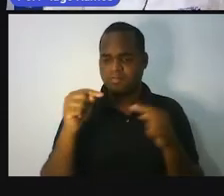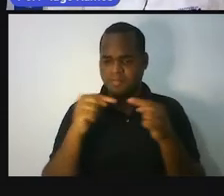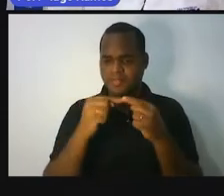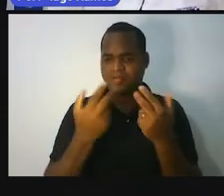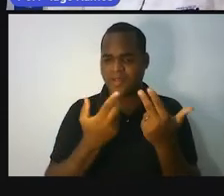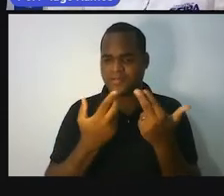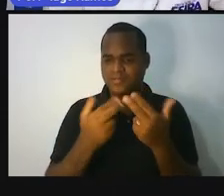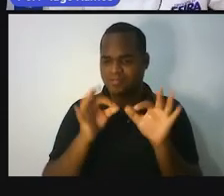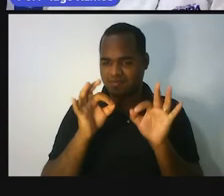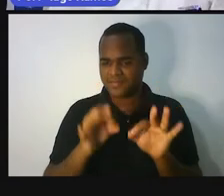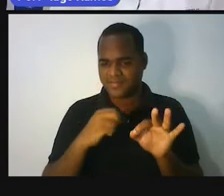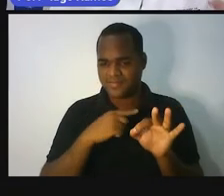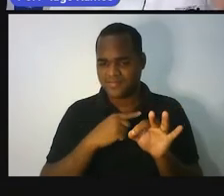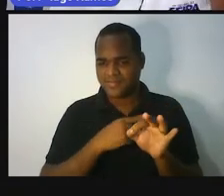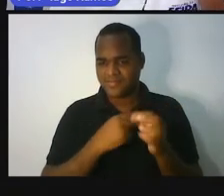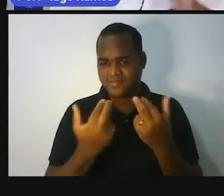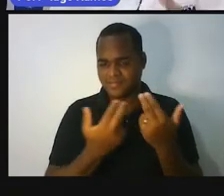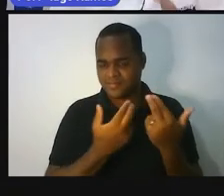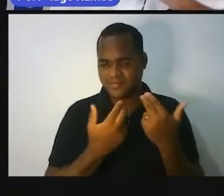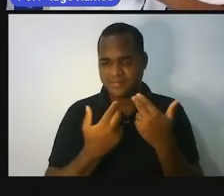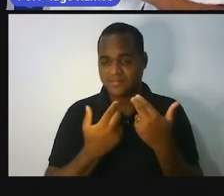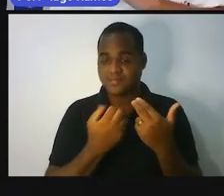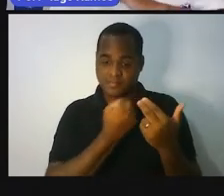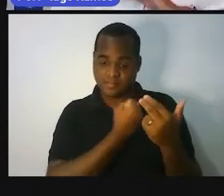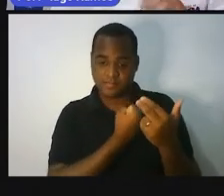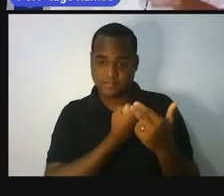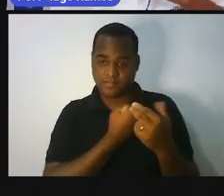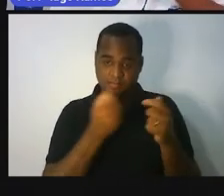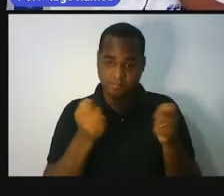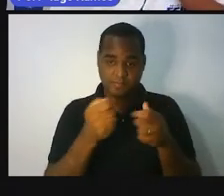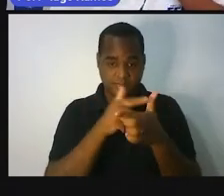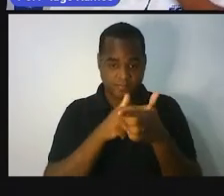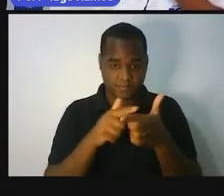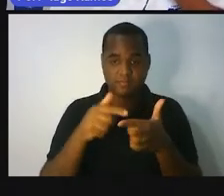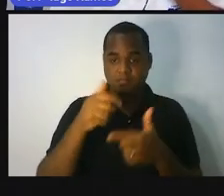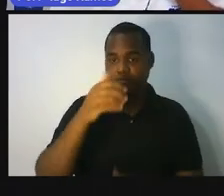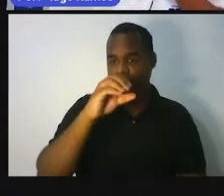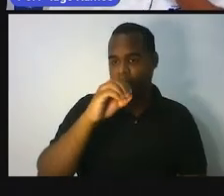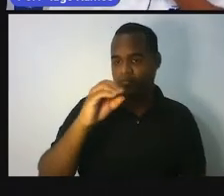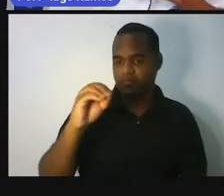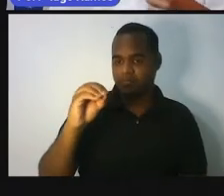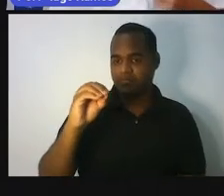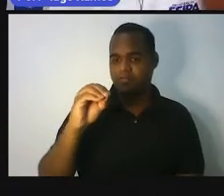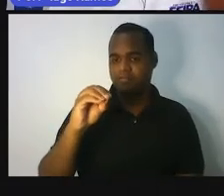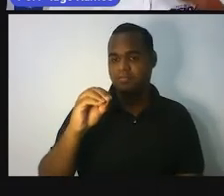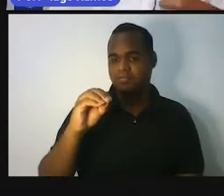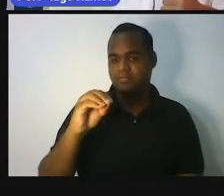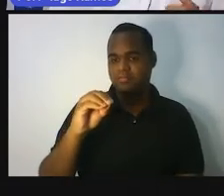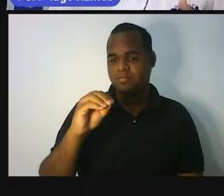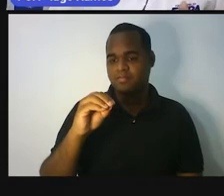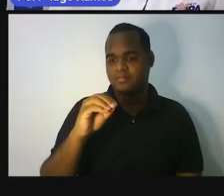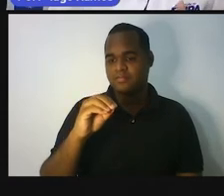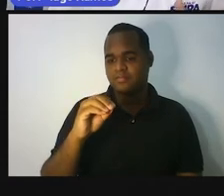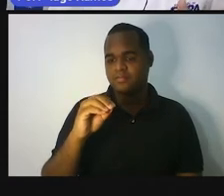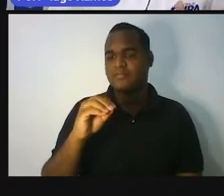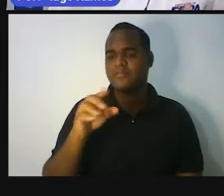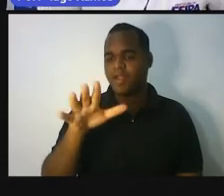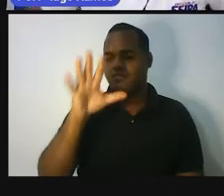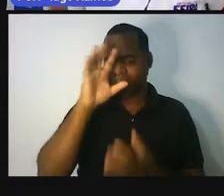exatamente isso. Um número dividido por cem. Ah, professor, entendi.